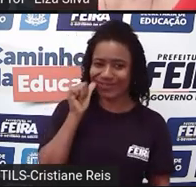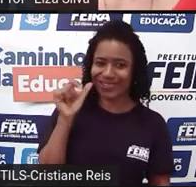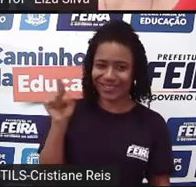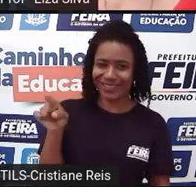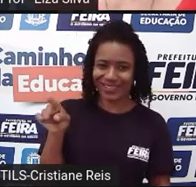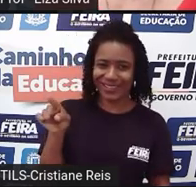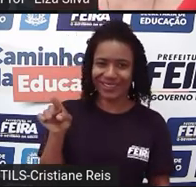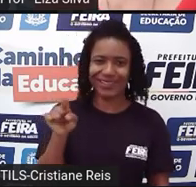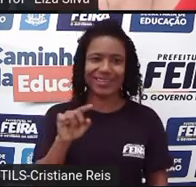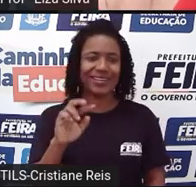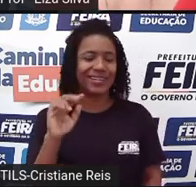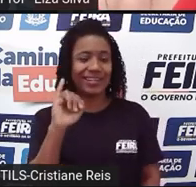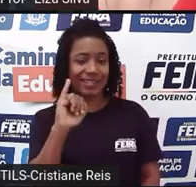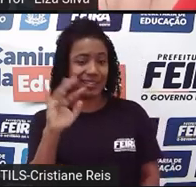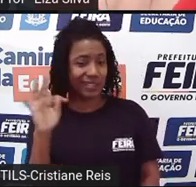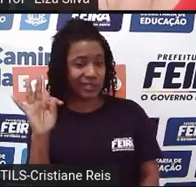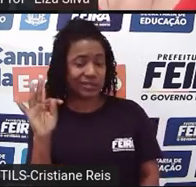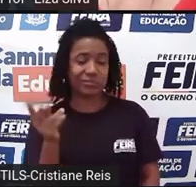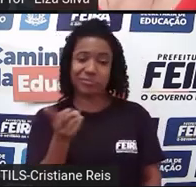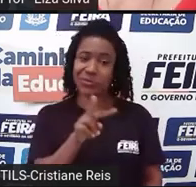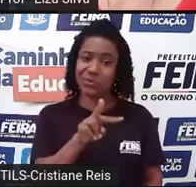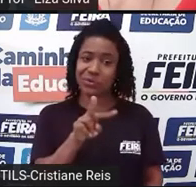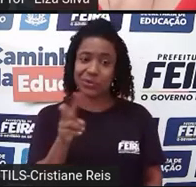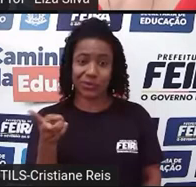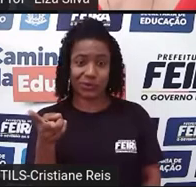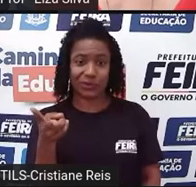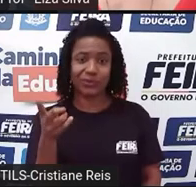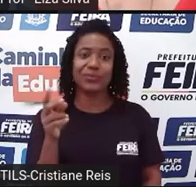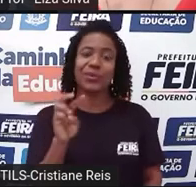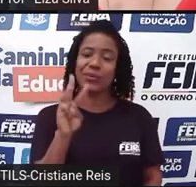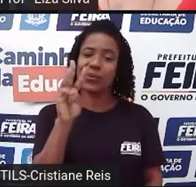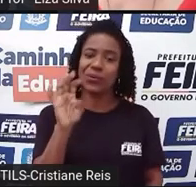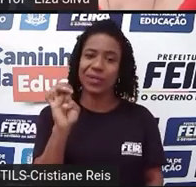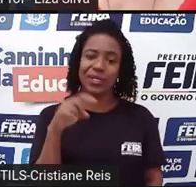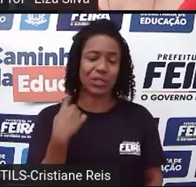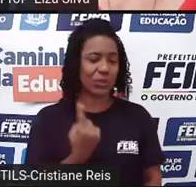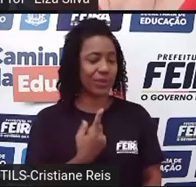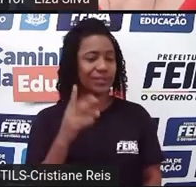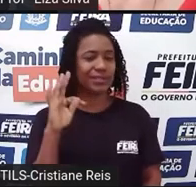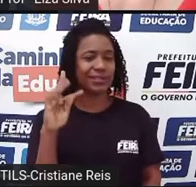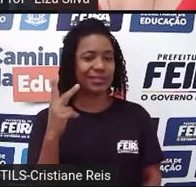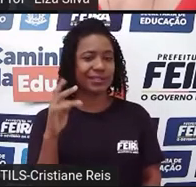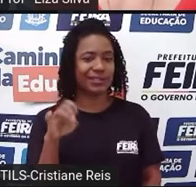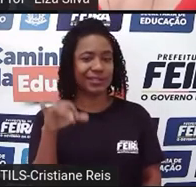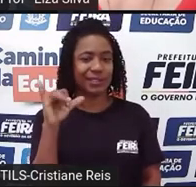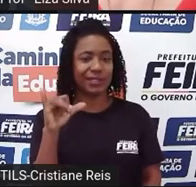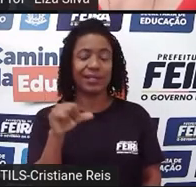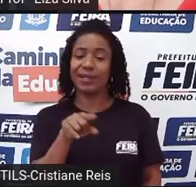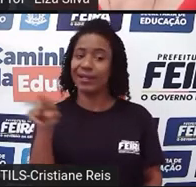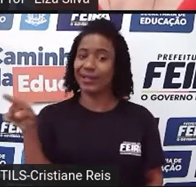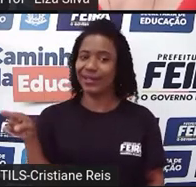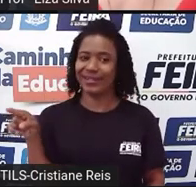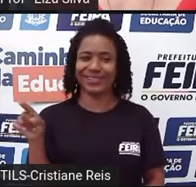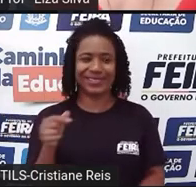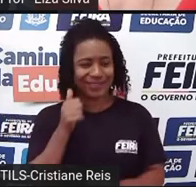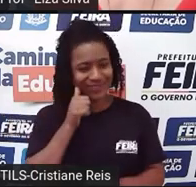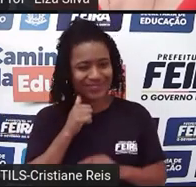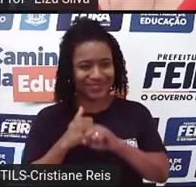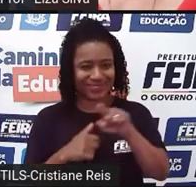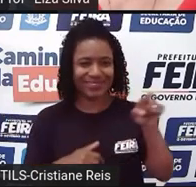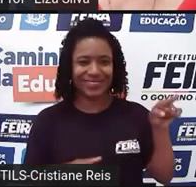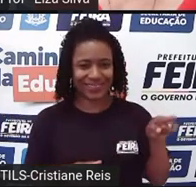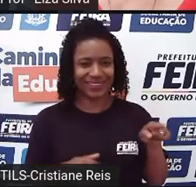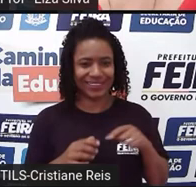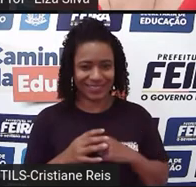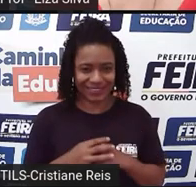ele ou ela que é o pronome neutro We, nós They, eles ou elas Então, logo depois do sujeito colocaremos